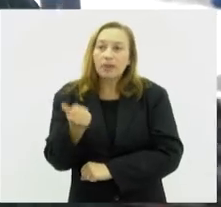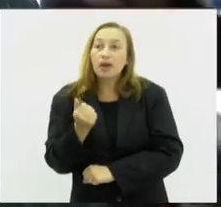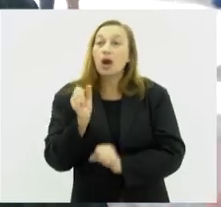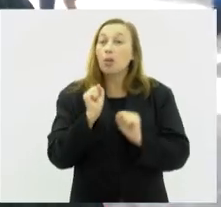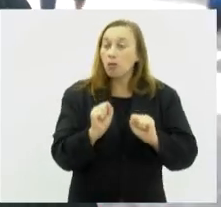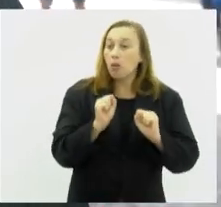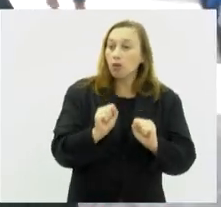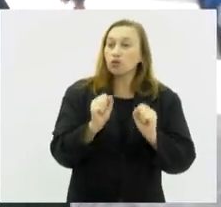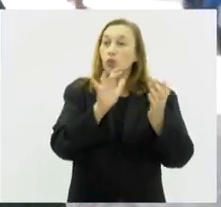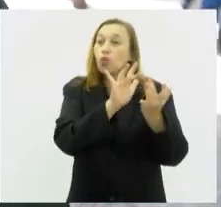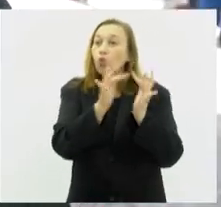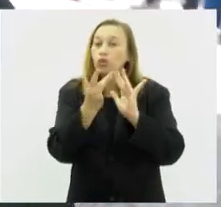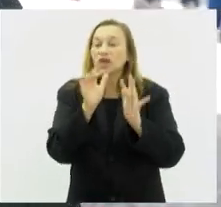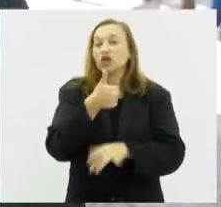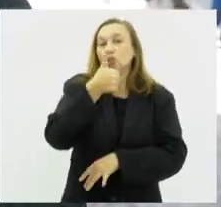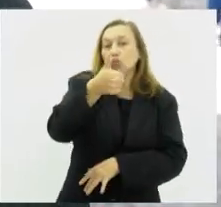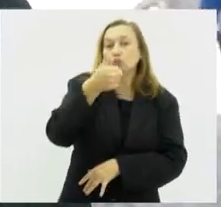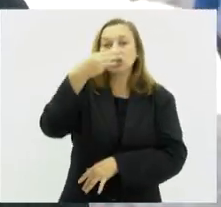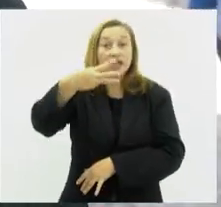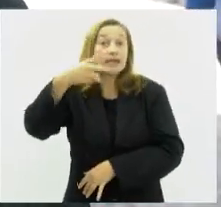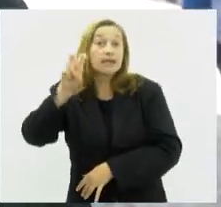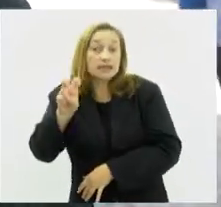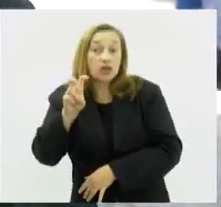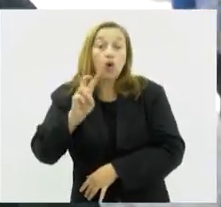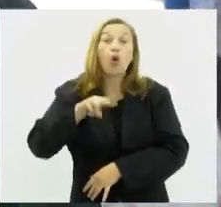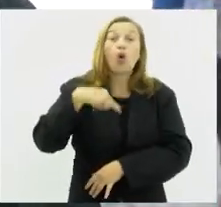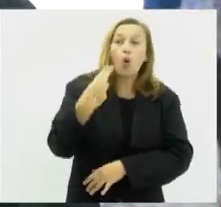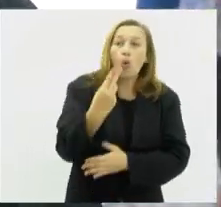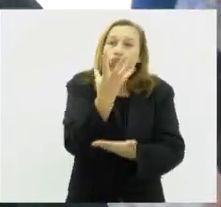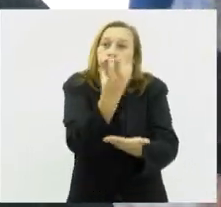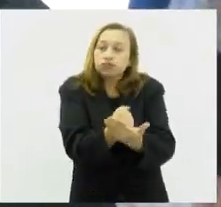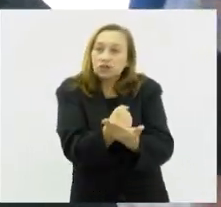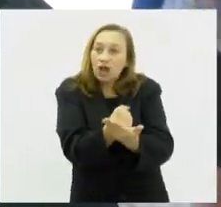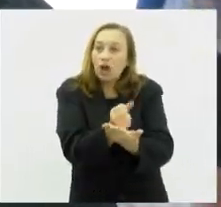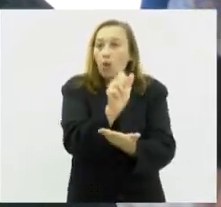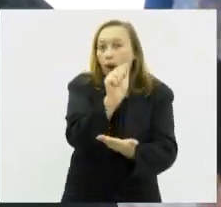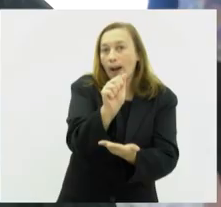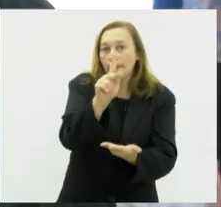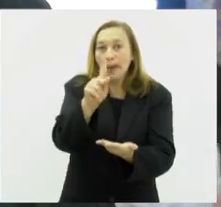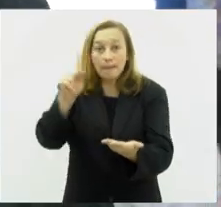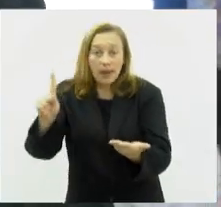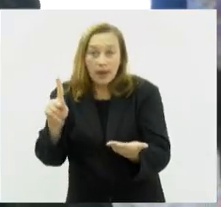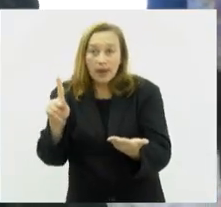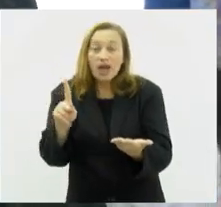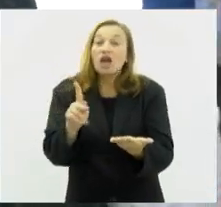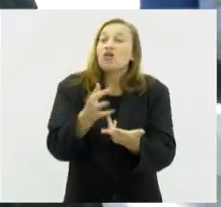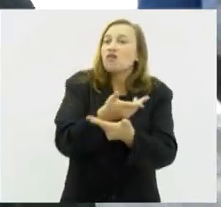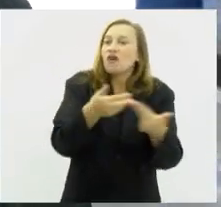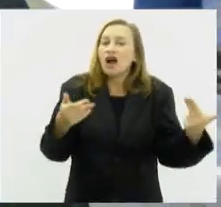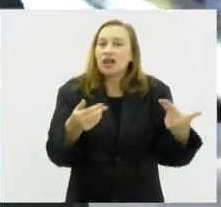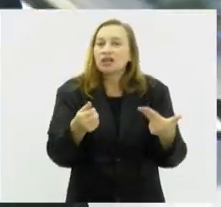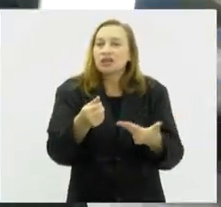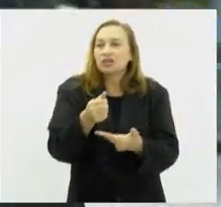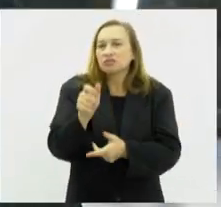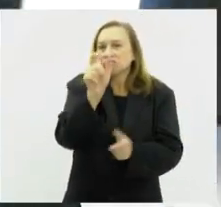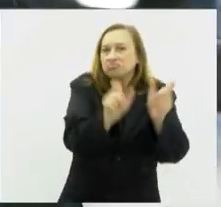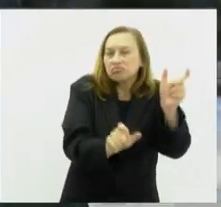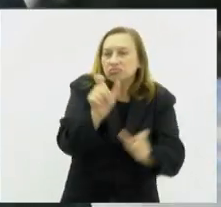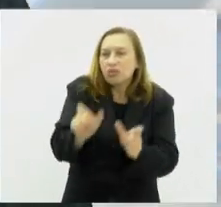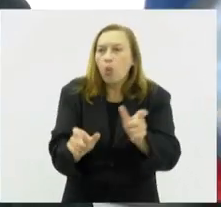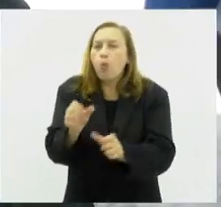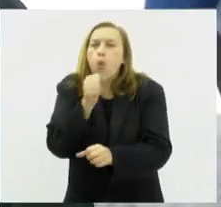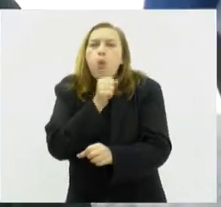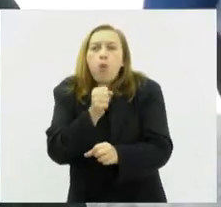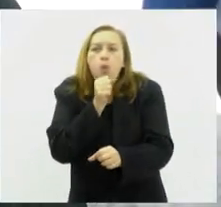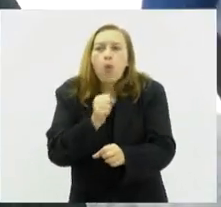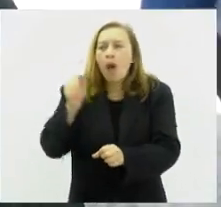contato através do 135 ou mesmo abaixar o aplicativo. Muitos aposentados e pensionistas,